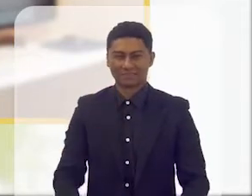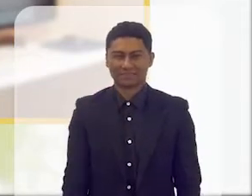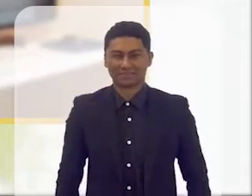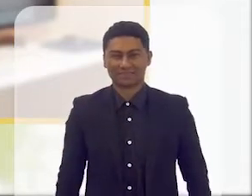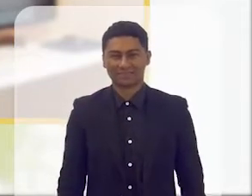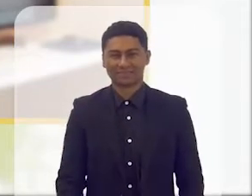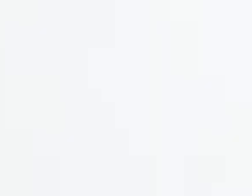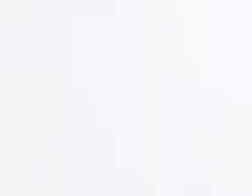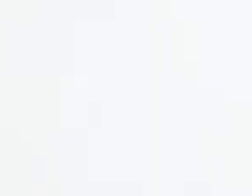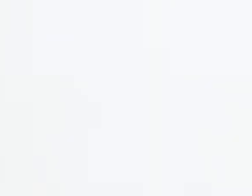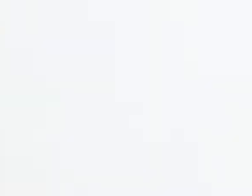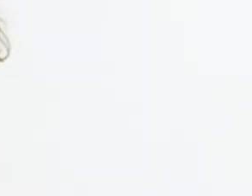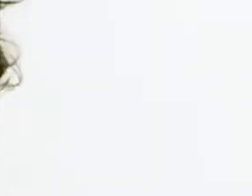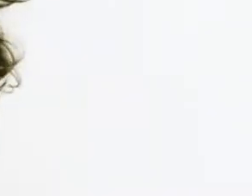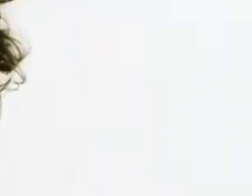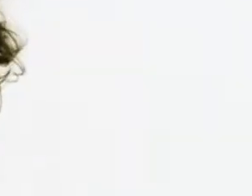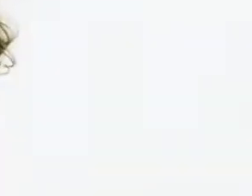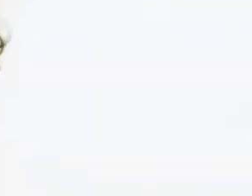o Educação!